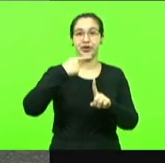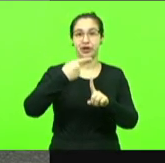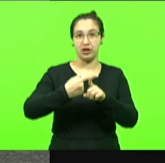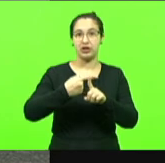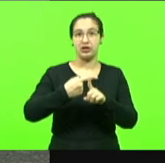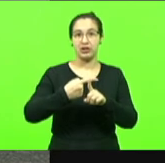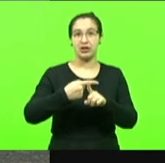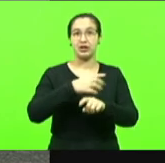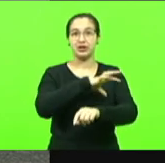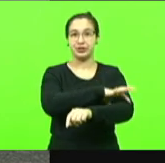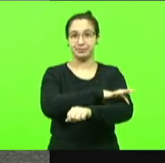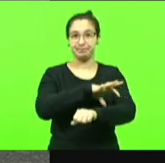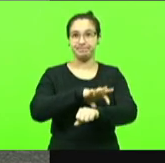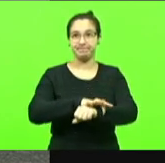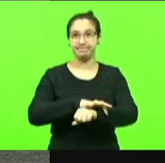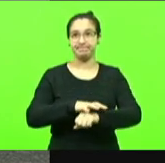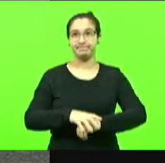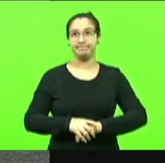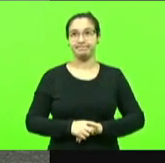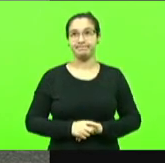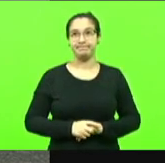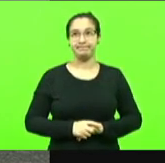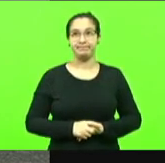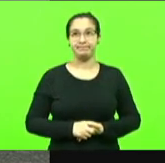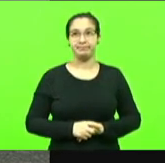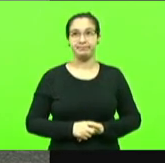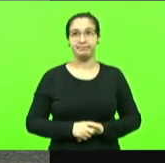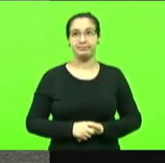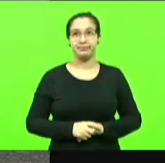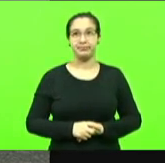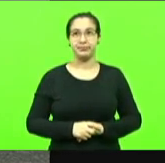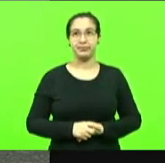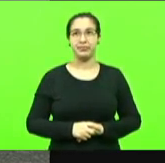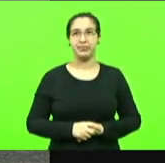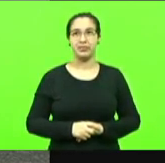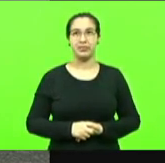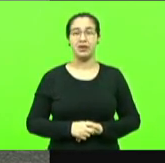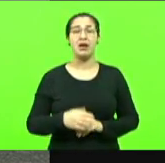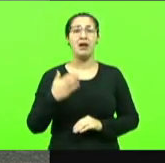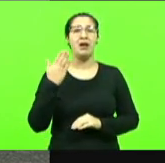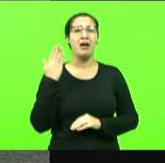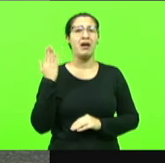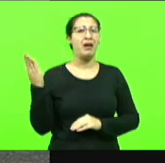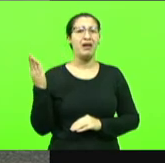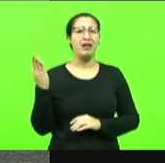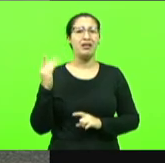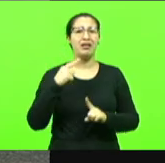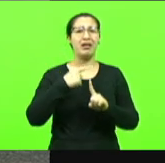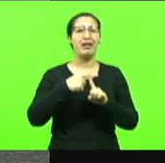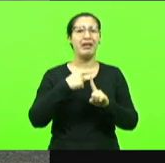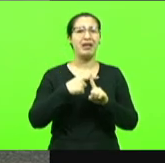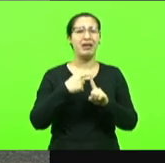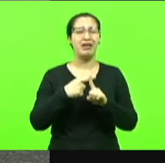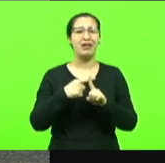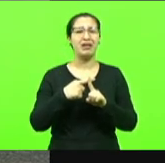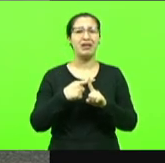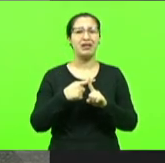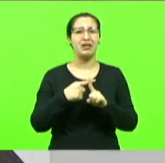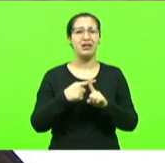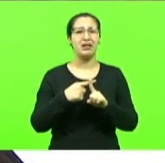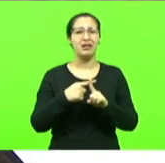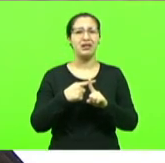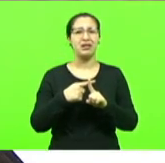pichação o que o que que as igrejas tem a ver com o que o Crésio Salvaro falou